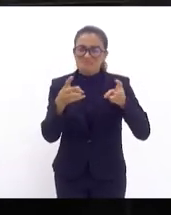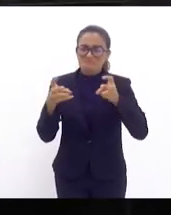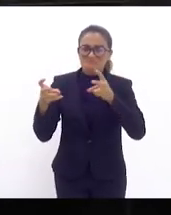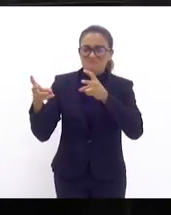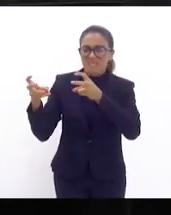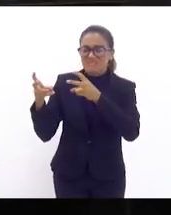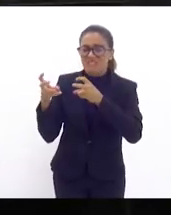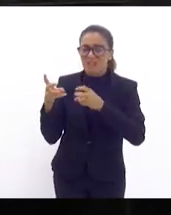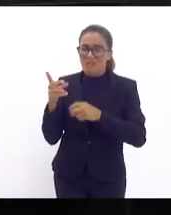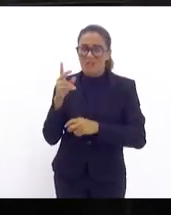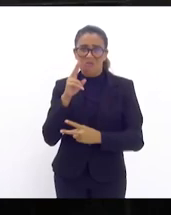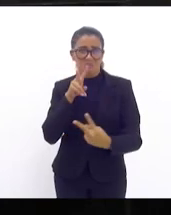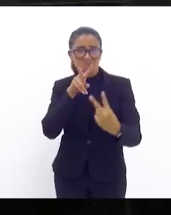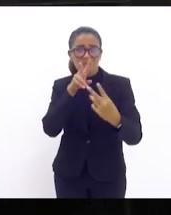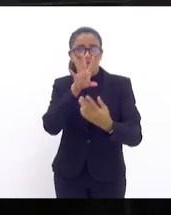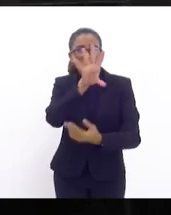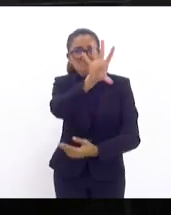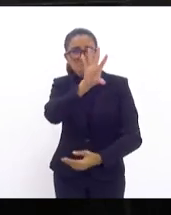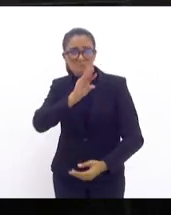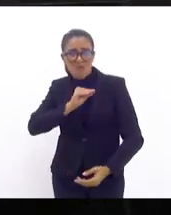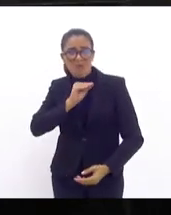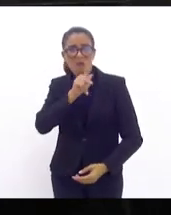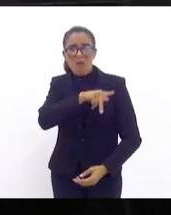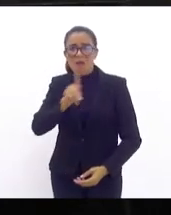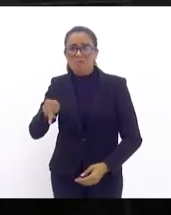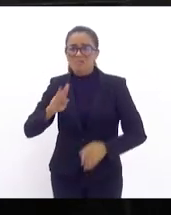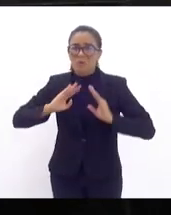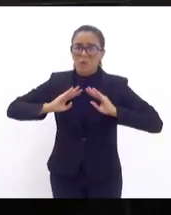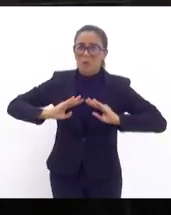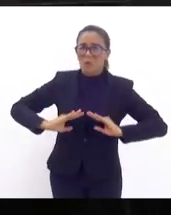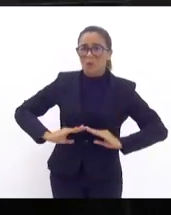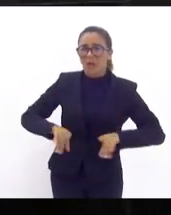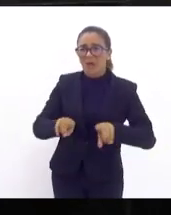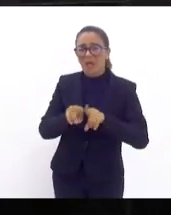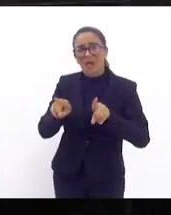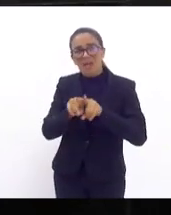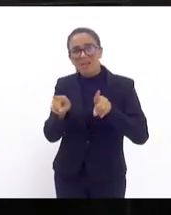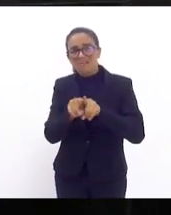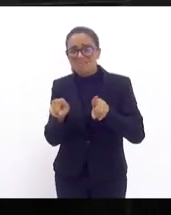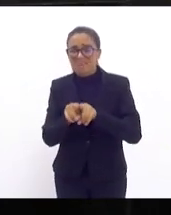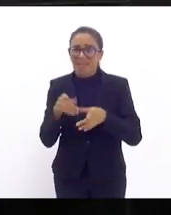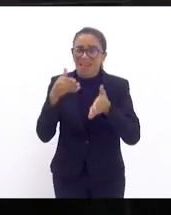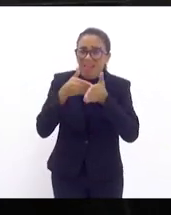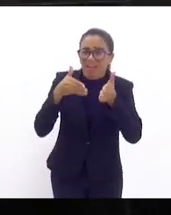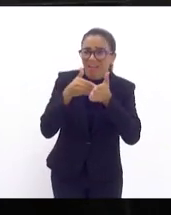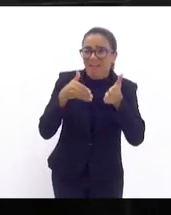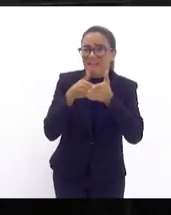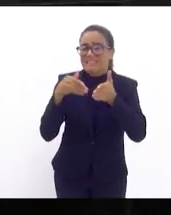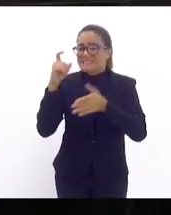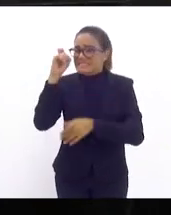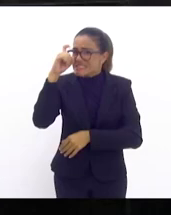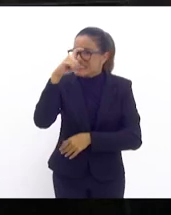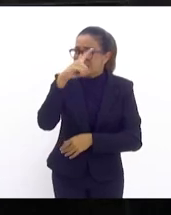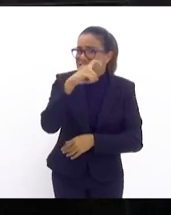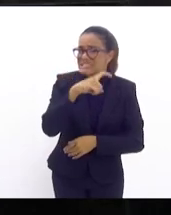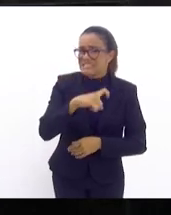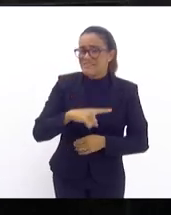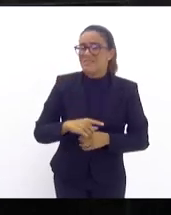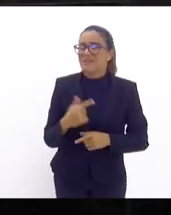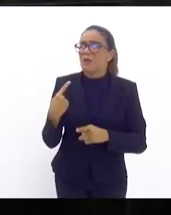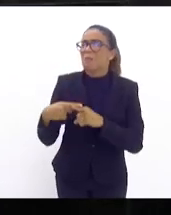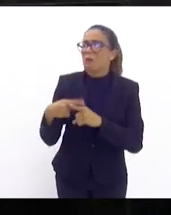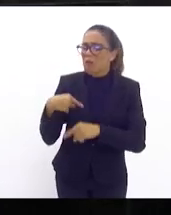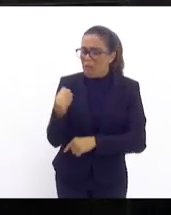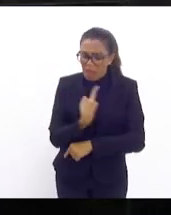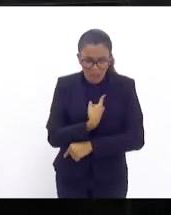desmotivação dos nossos professores em sala de aula, o quanto eles ganham, os obstáculos, as dificuldades, por que